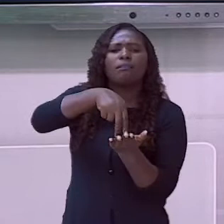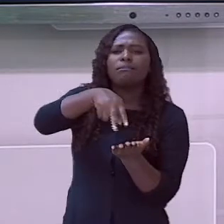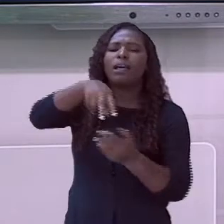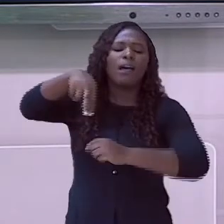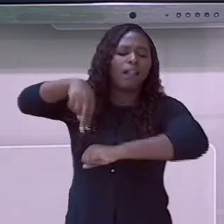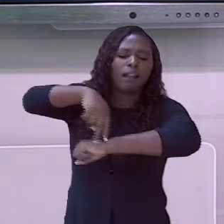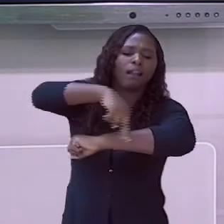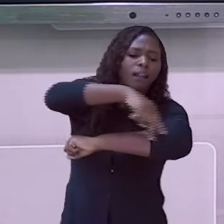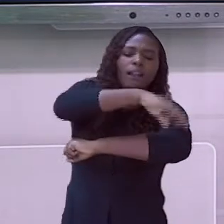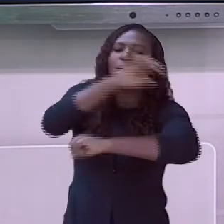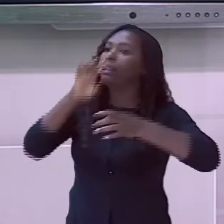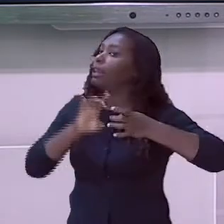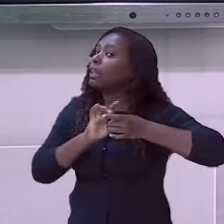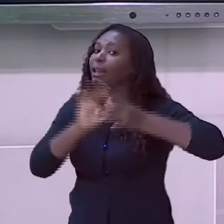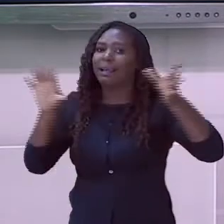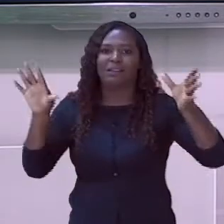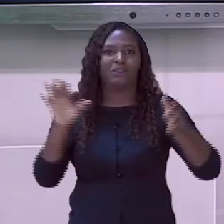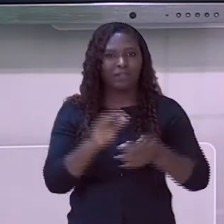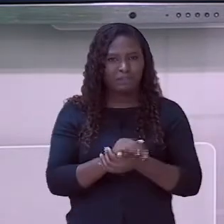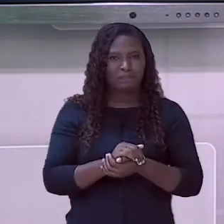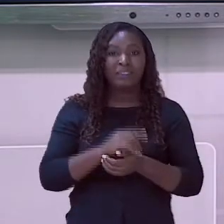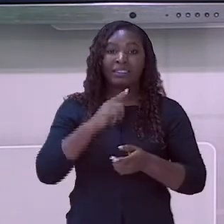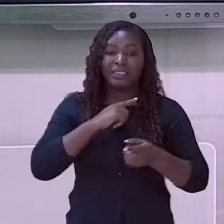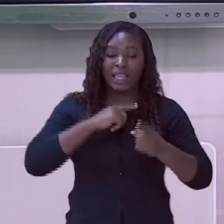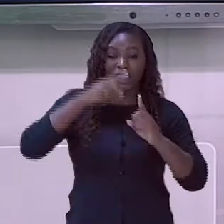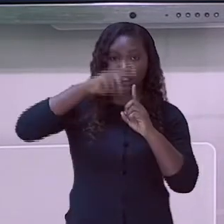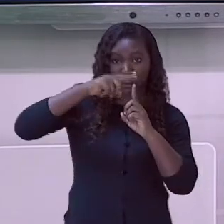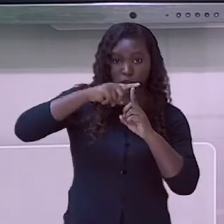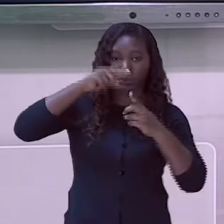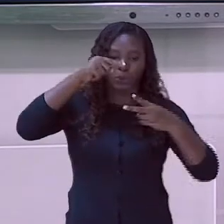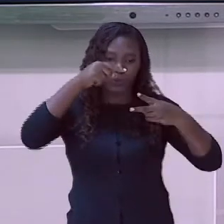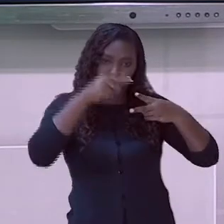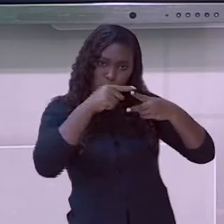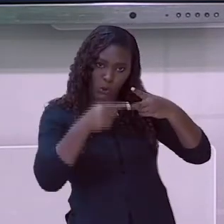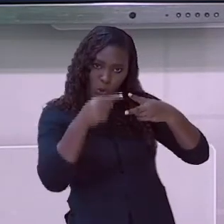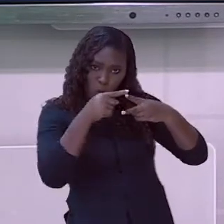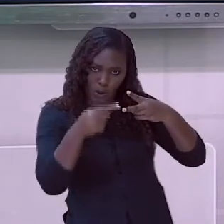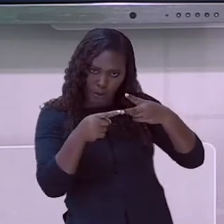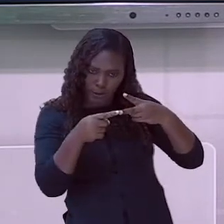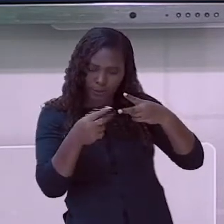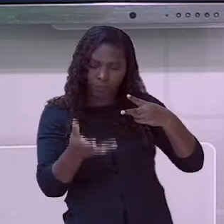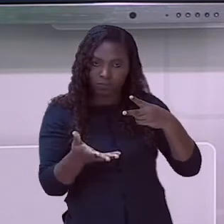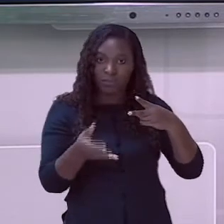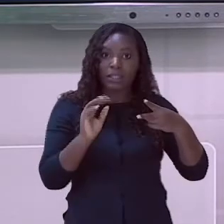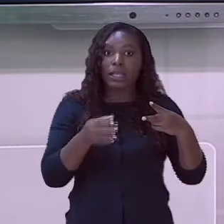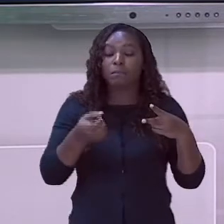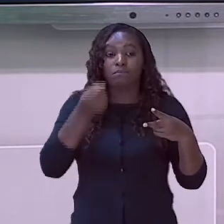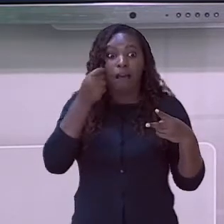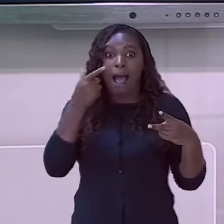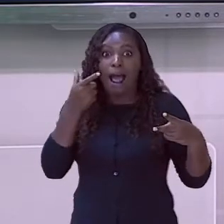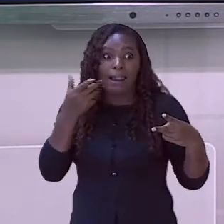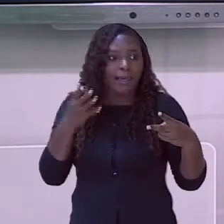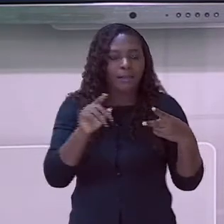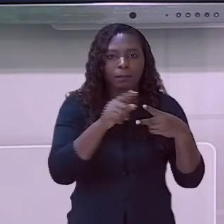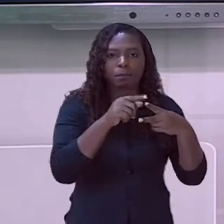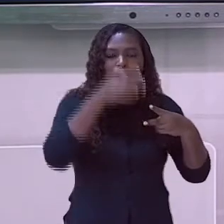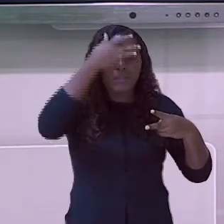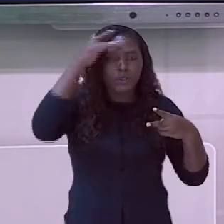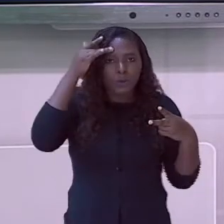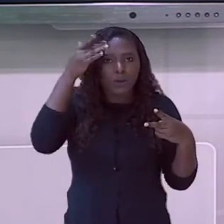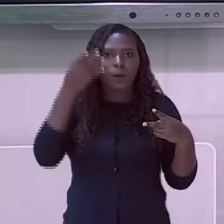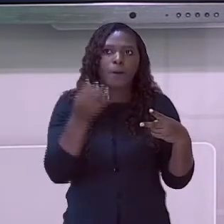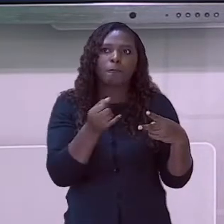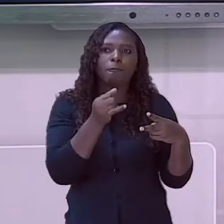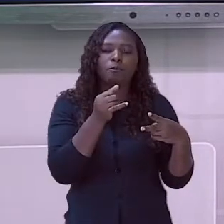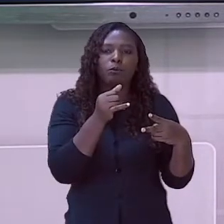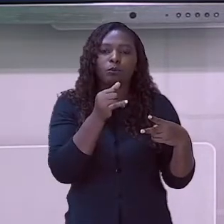tátil pode ser de dois tipos diferentes, o de alerta ou direcional. O de alerta é conhecido